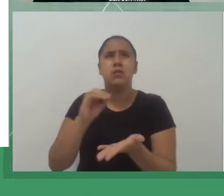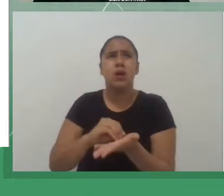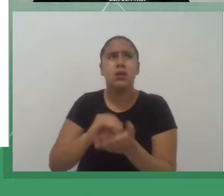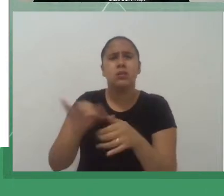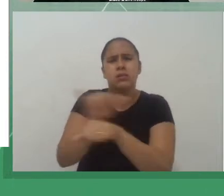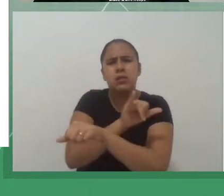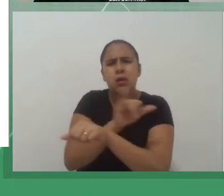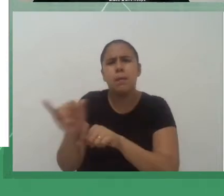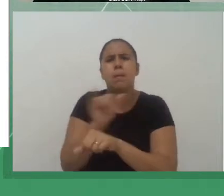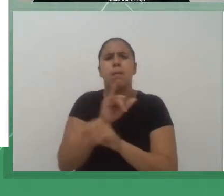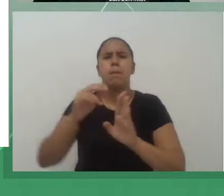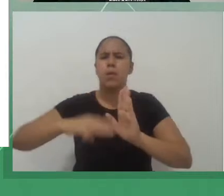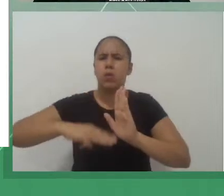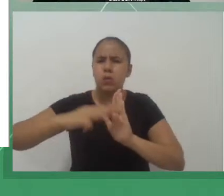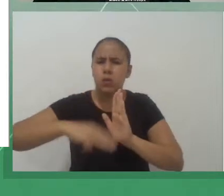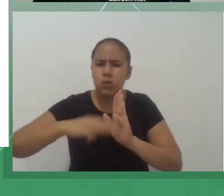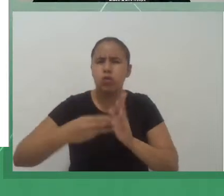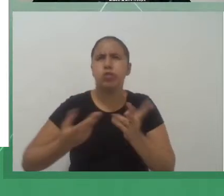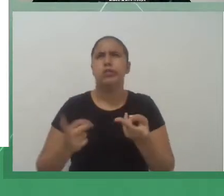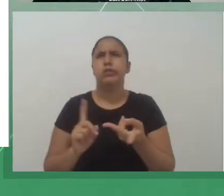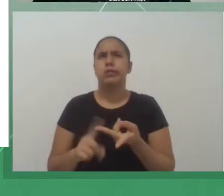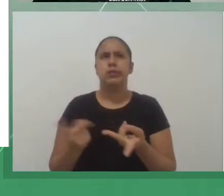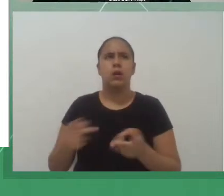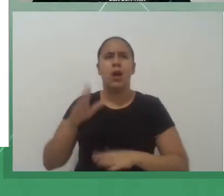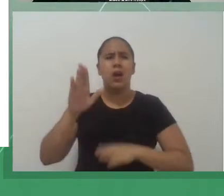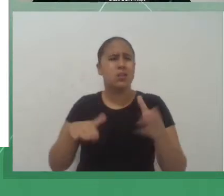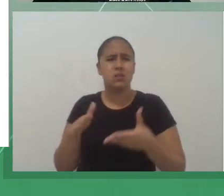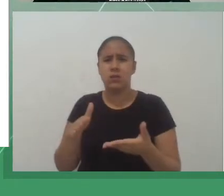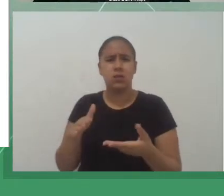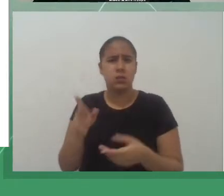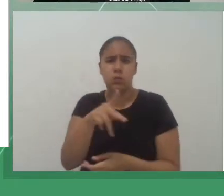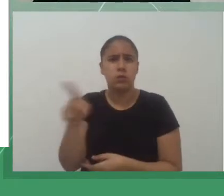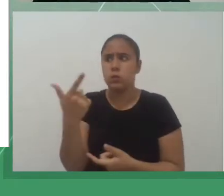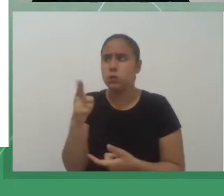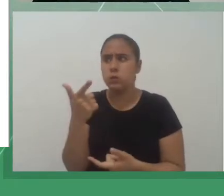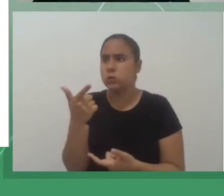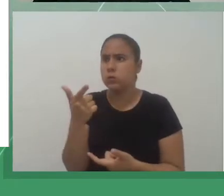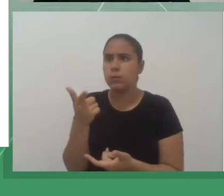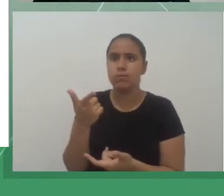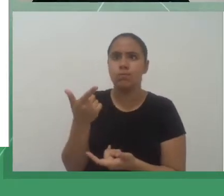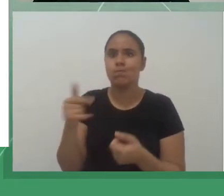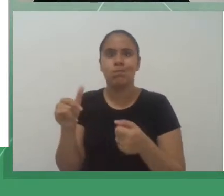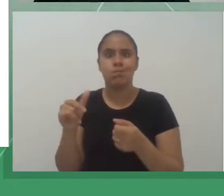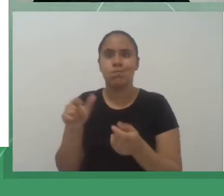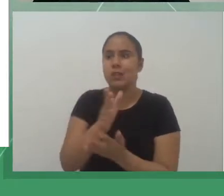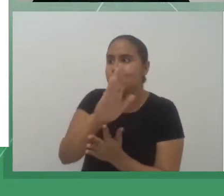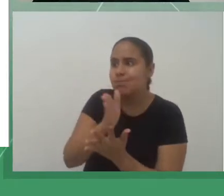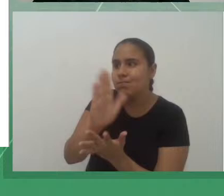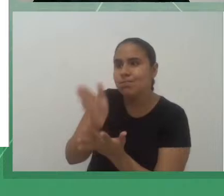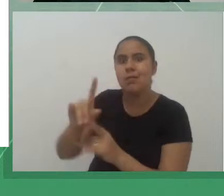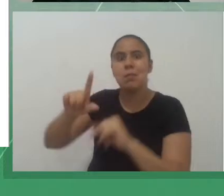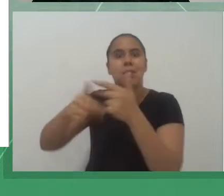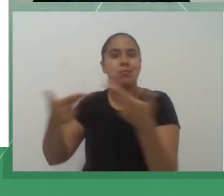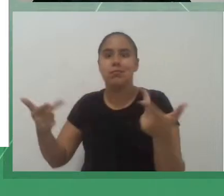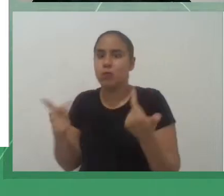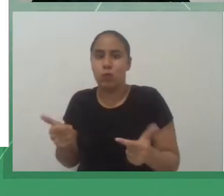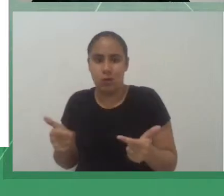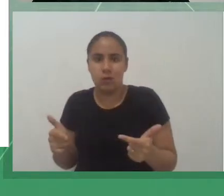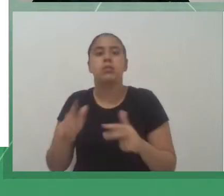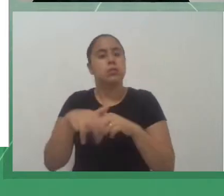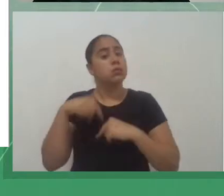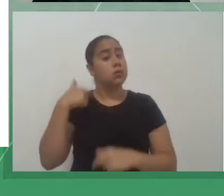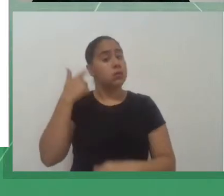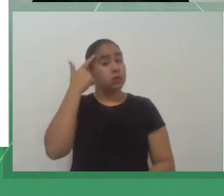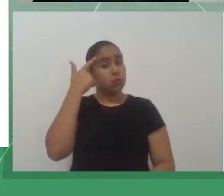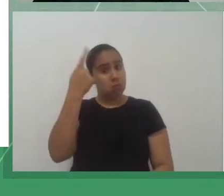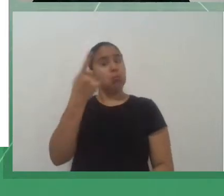recursos que o professor possui, né? Então, talvez a gente se apropriar dessa graphic novel, e hoje nós já